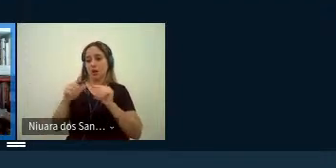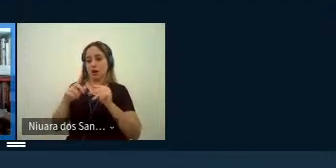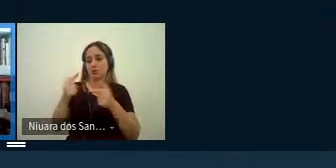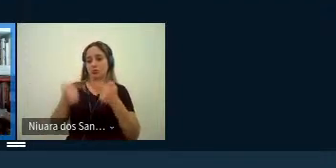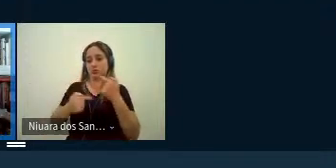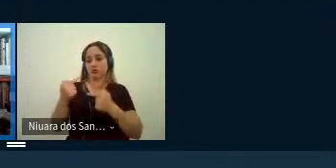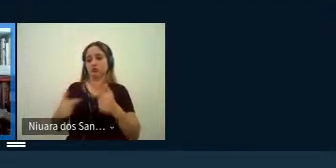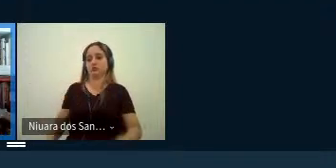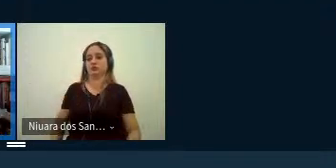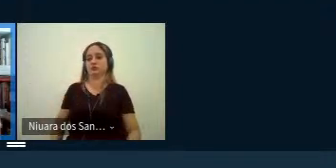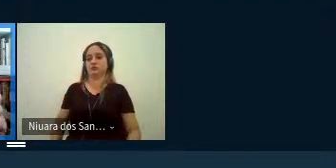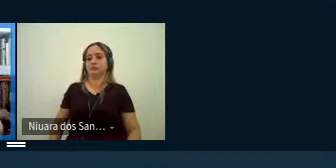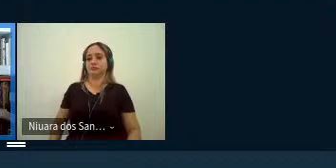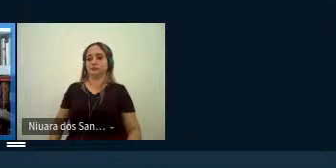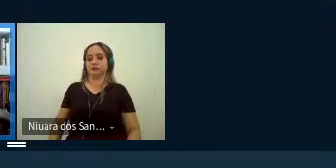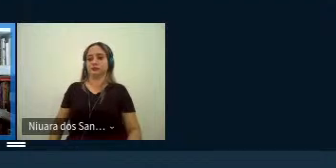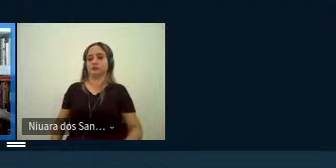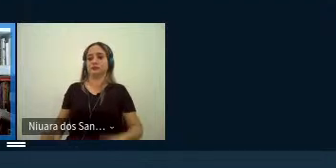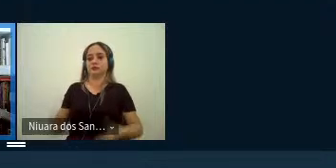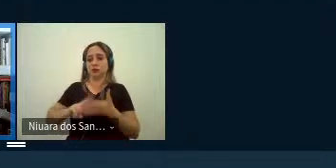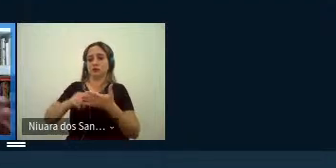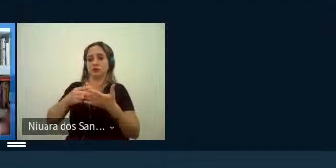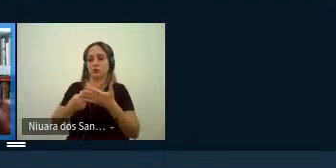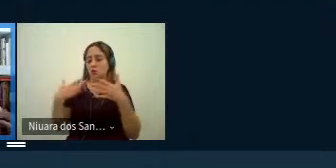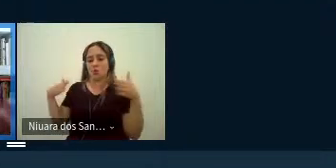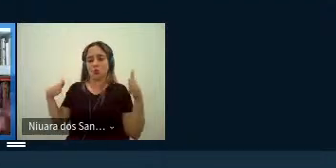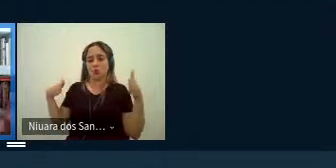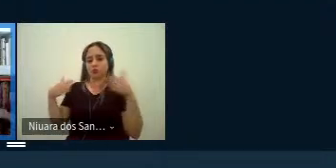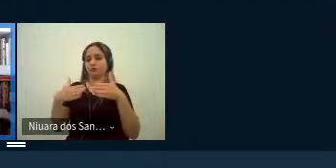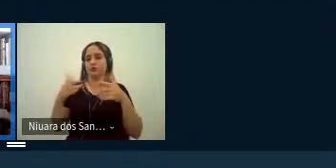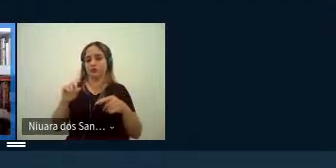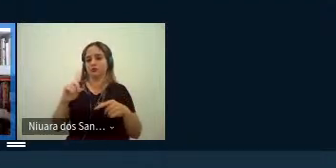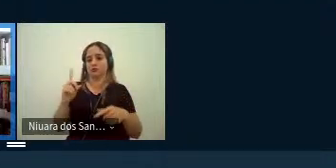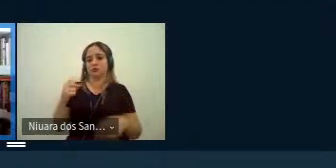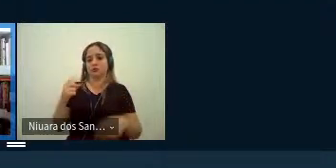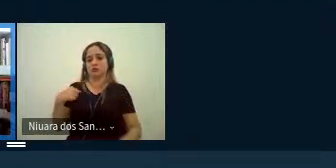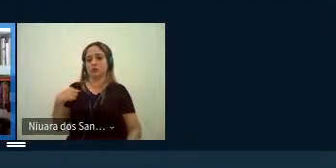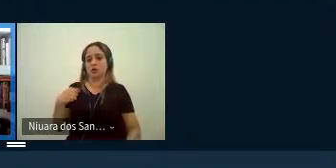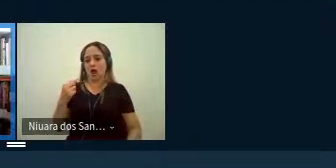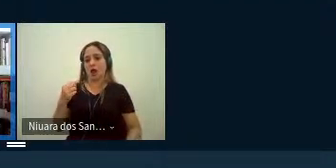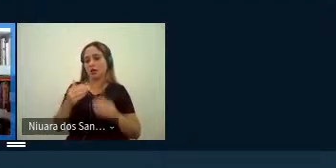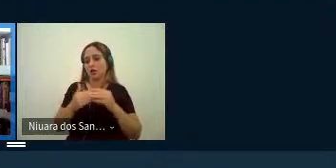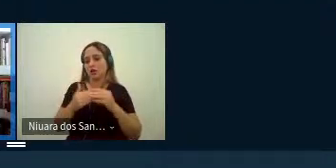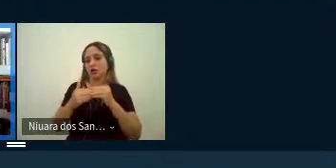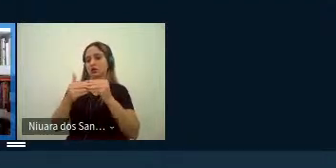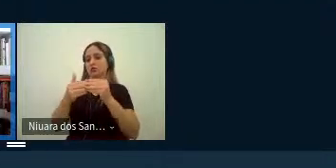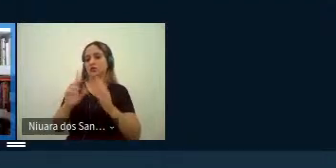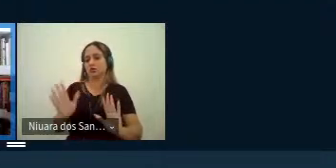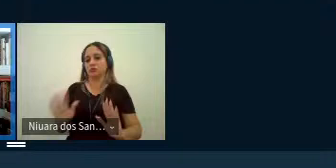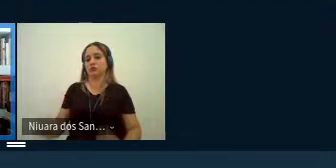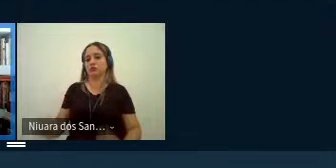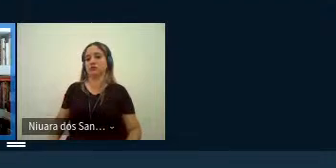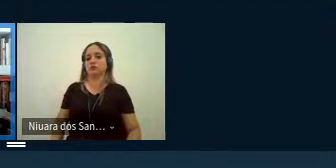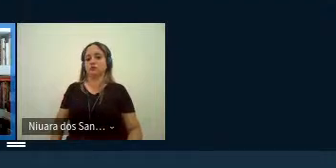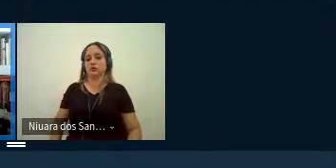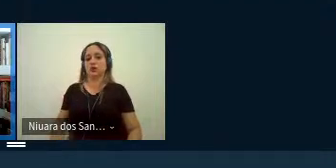que tradução não não se restringe aquele mero transporte né que eu que eu comentei inicialmente né